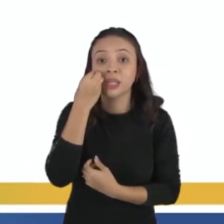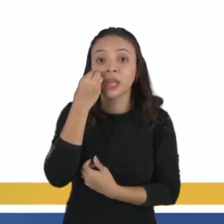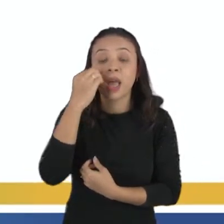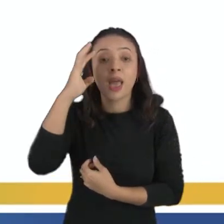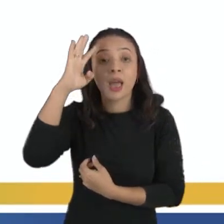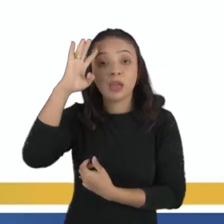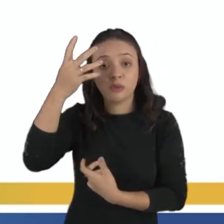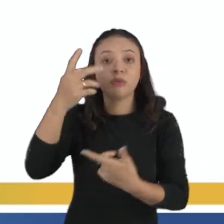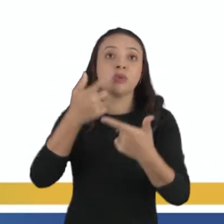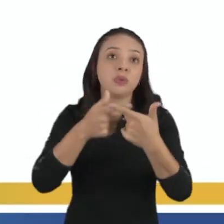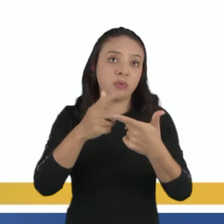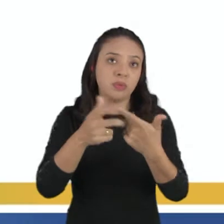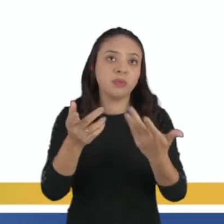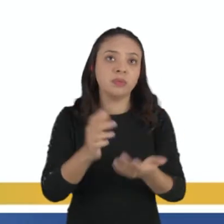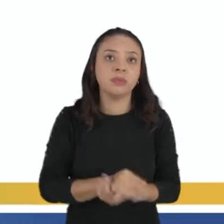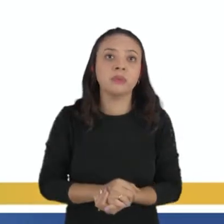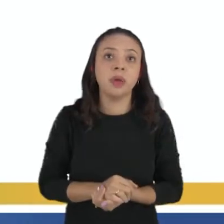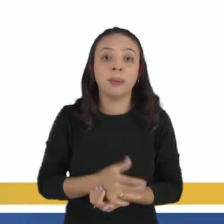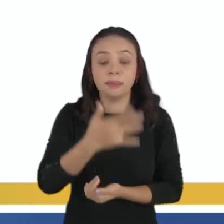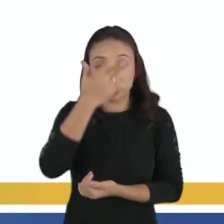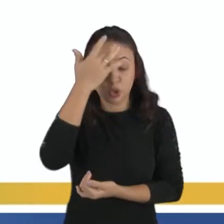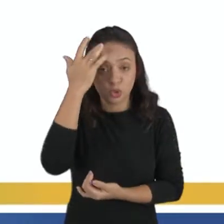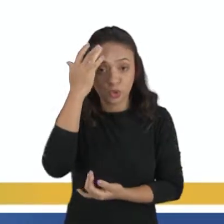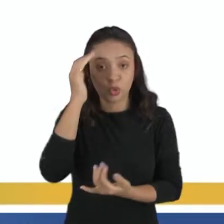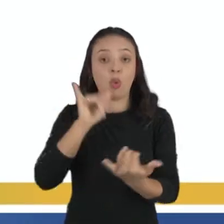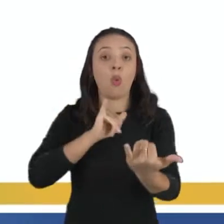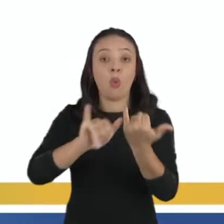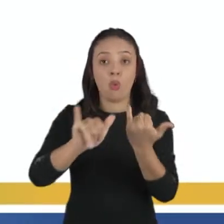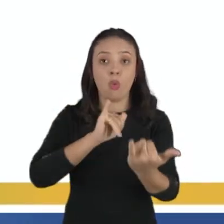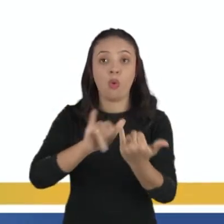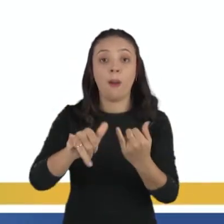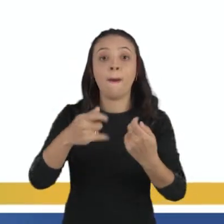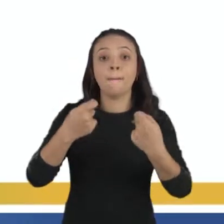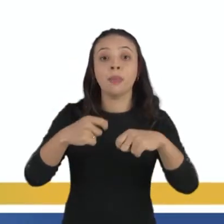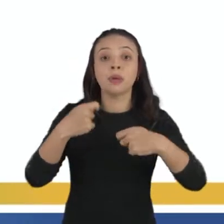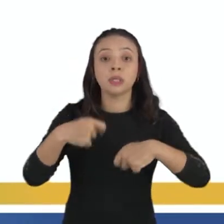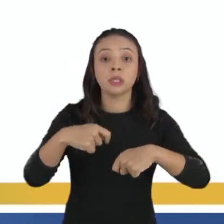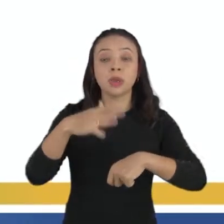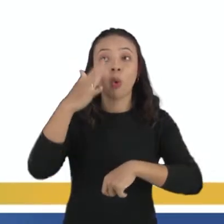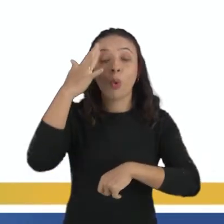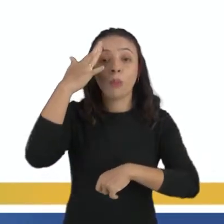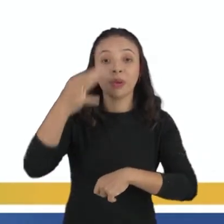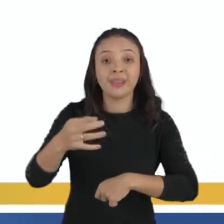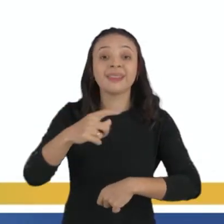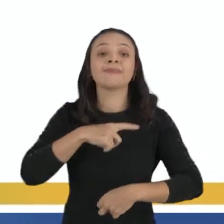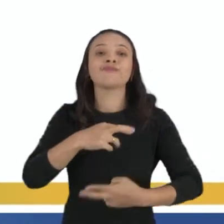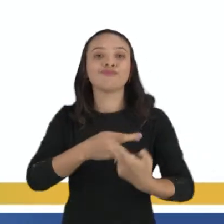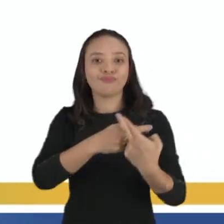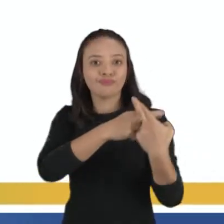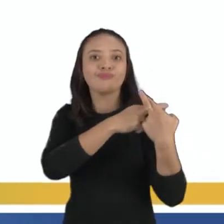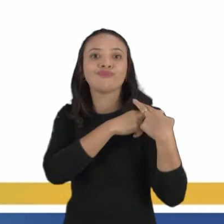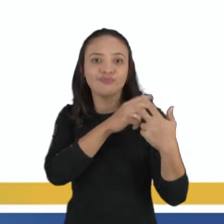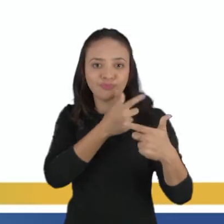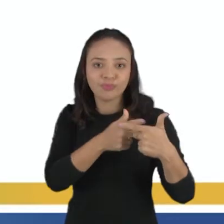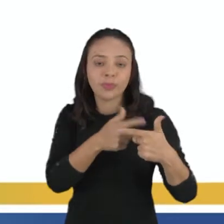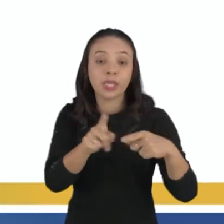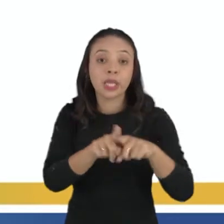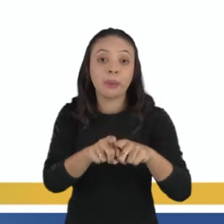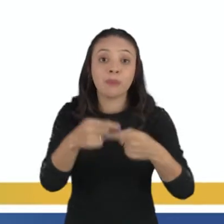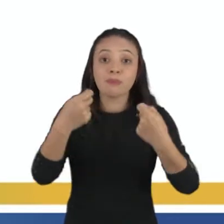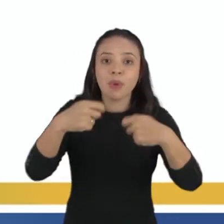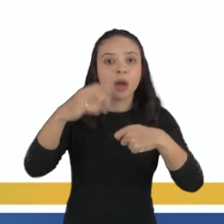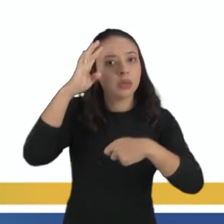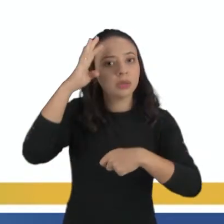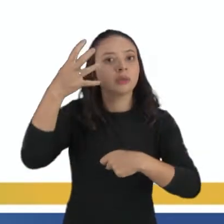interlocutor. O interlocutor deve ser convencido de que é o responsável pelo problema e precisa,